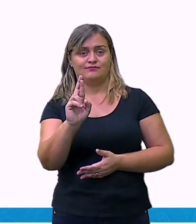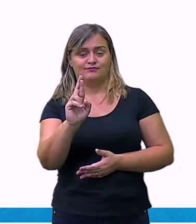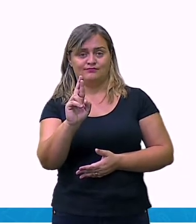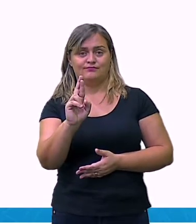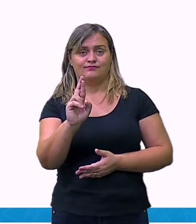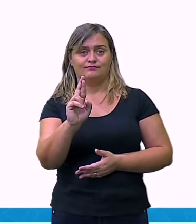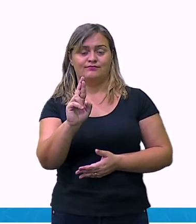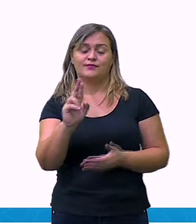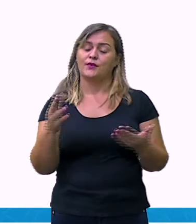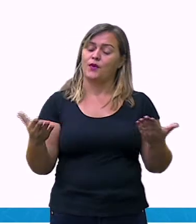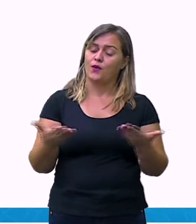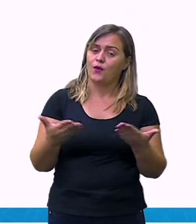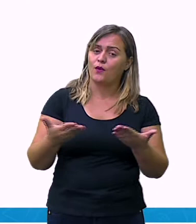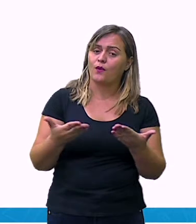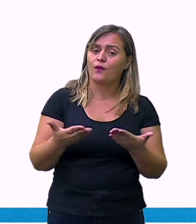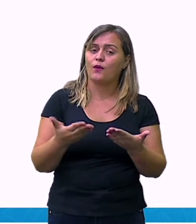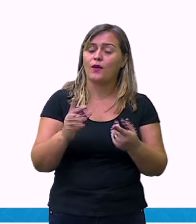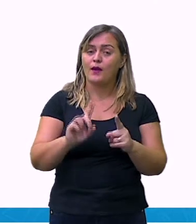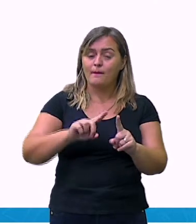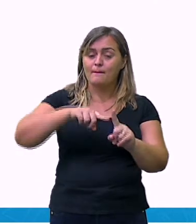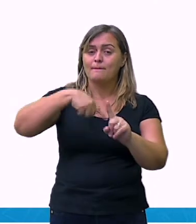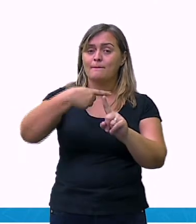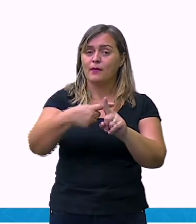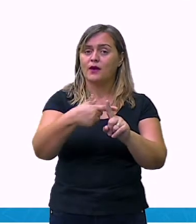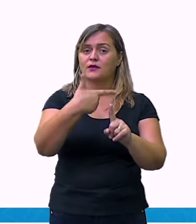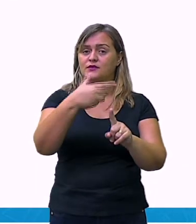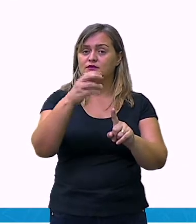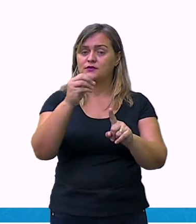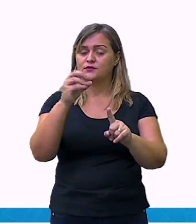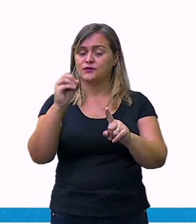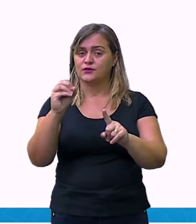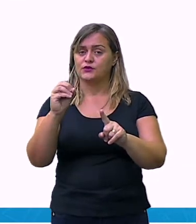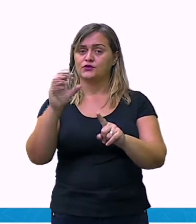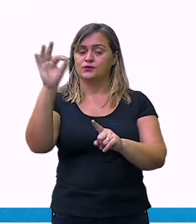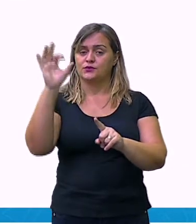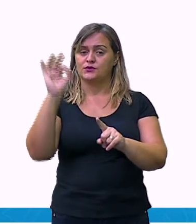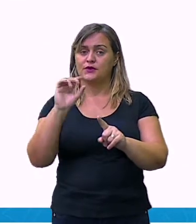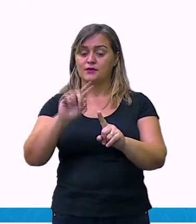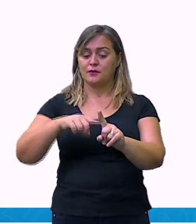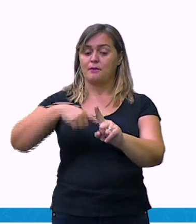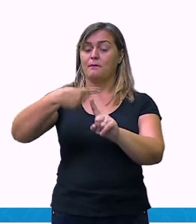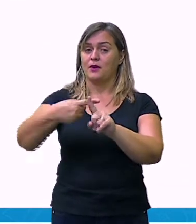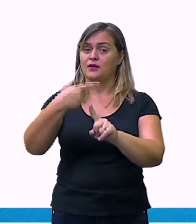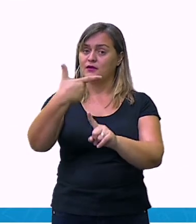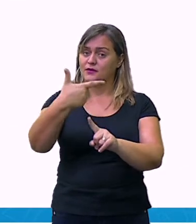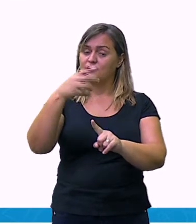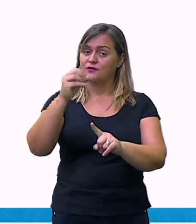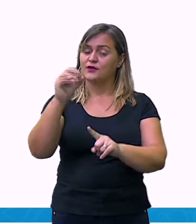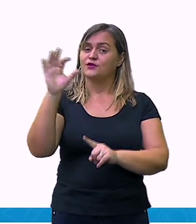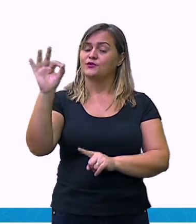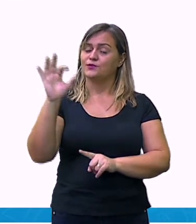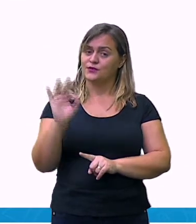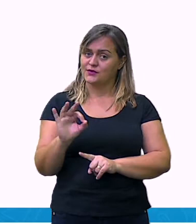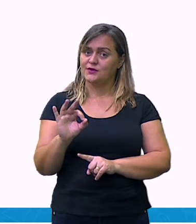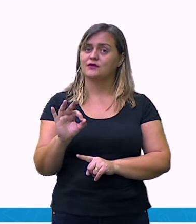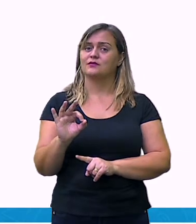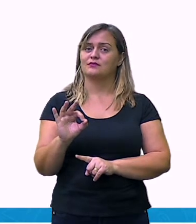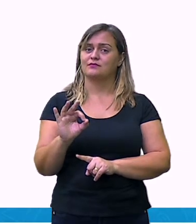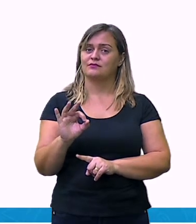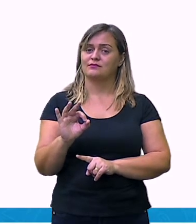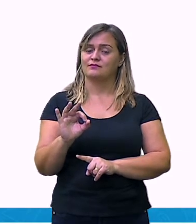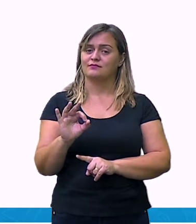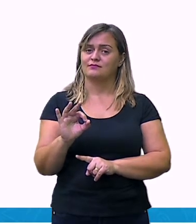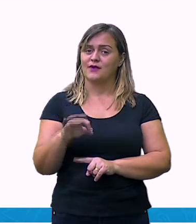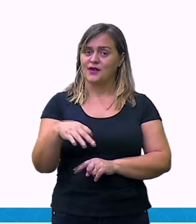e teve o aumento de 20%, eu vou aumentar para 240 reais.